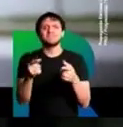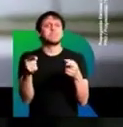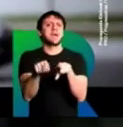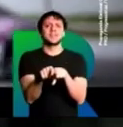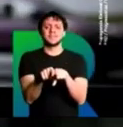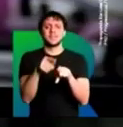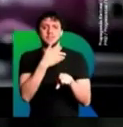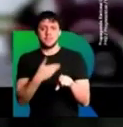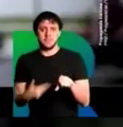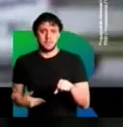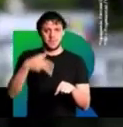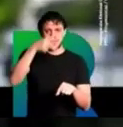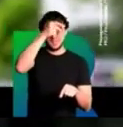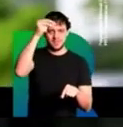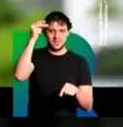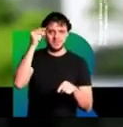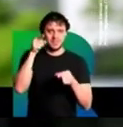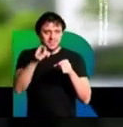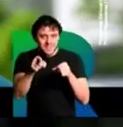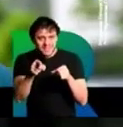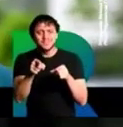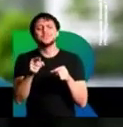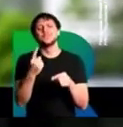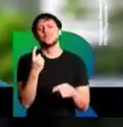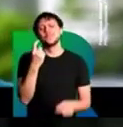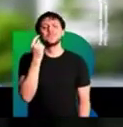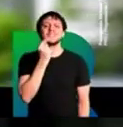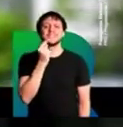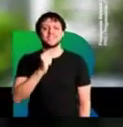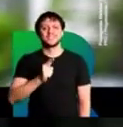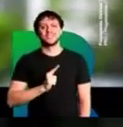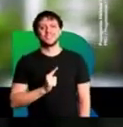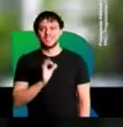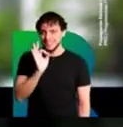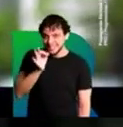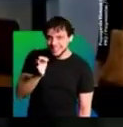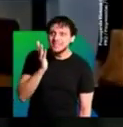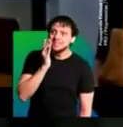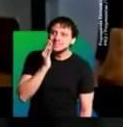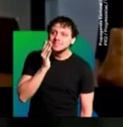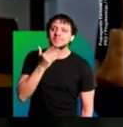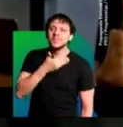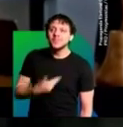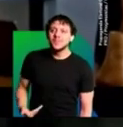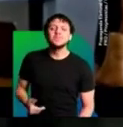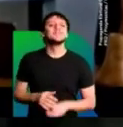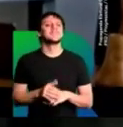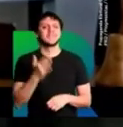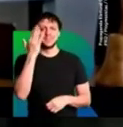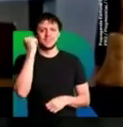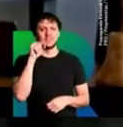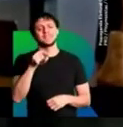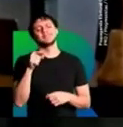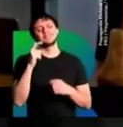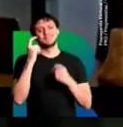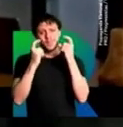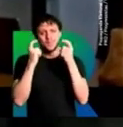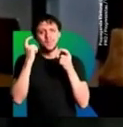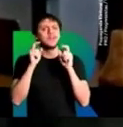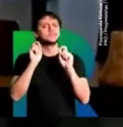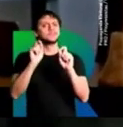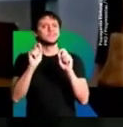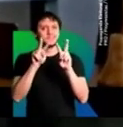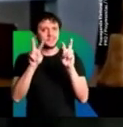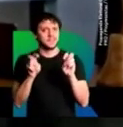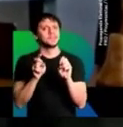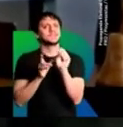entre o governo e a prefeitura. E isso só o Ricardo tem. É ou não é, governador? Eu sei que você está preocupado com segurança. E a